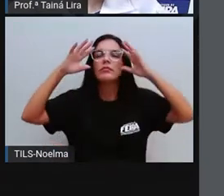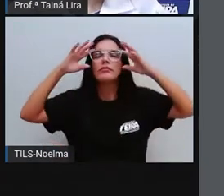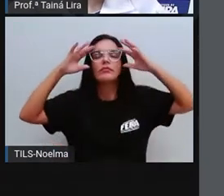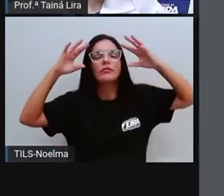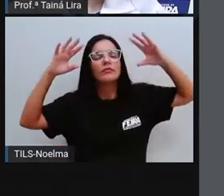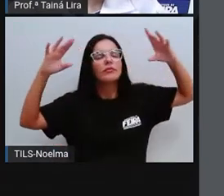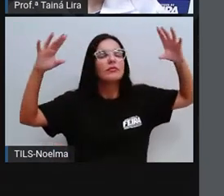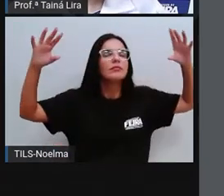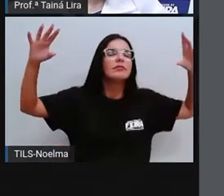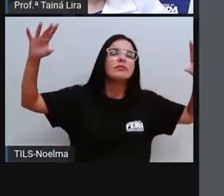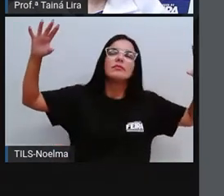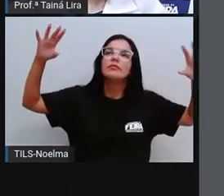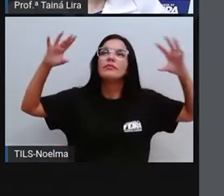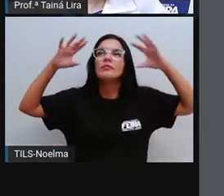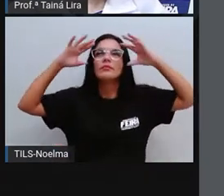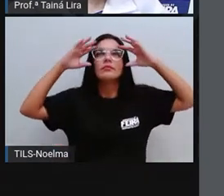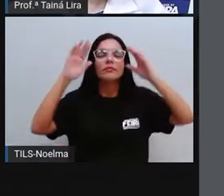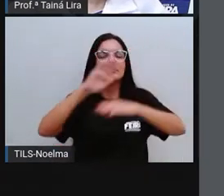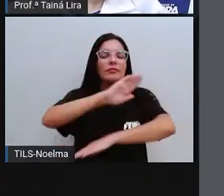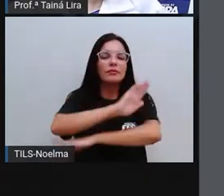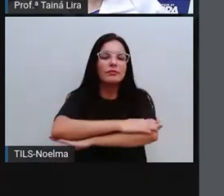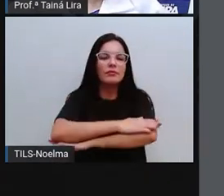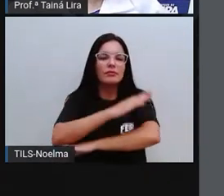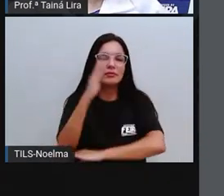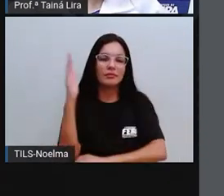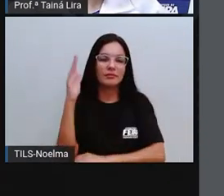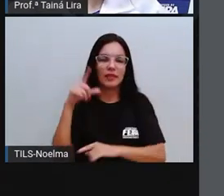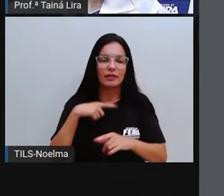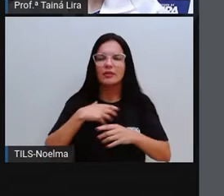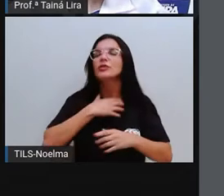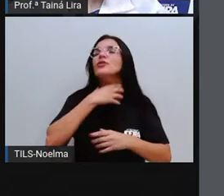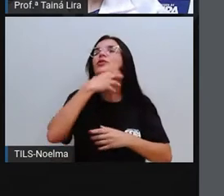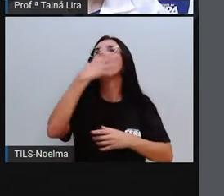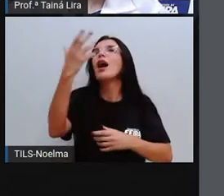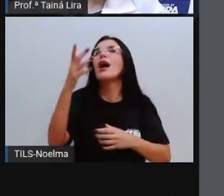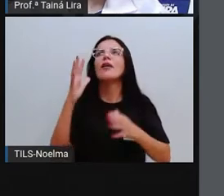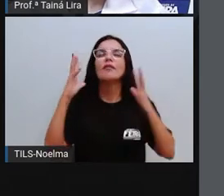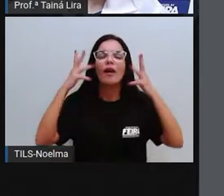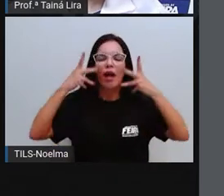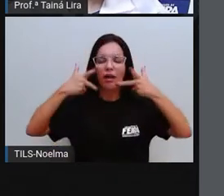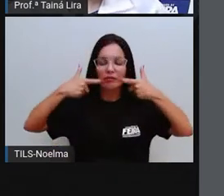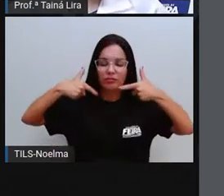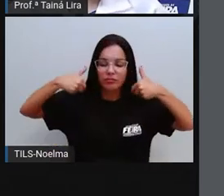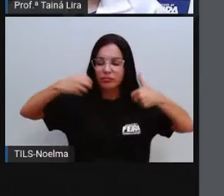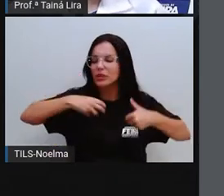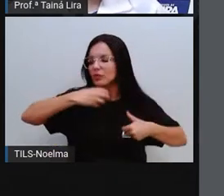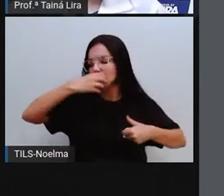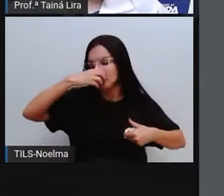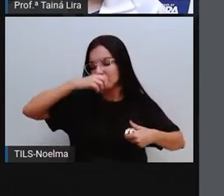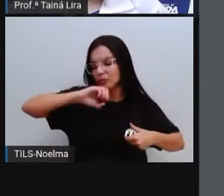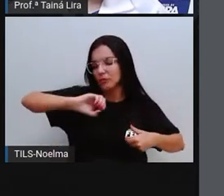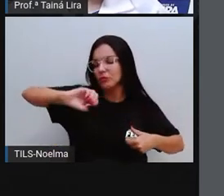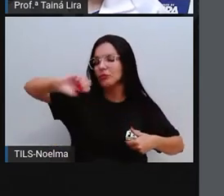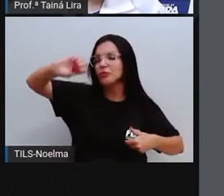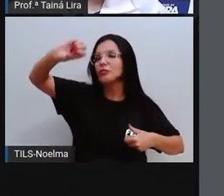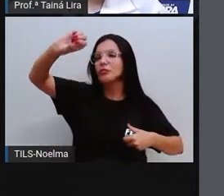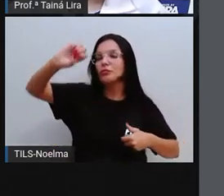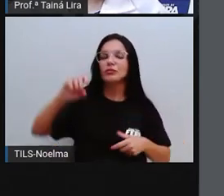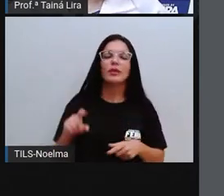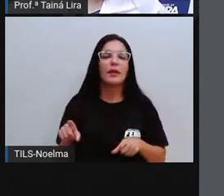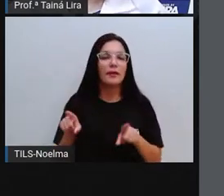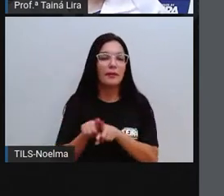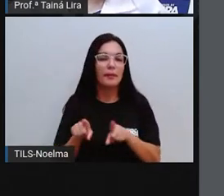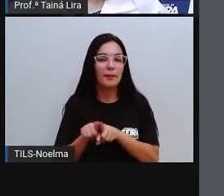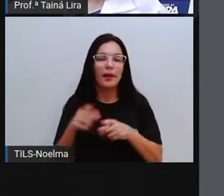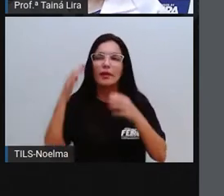nuvens pela janela. É girafa, elefante, tigre, leão. Dandara